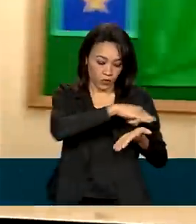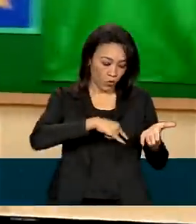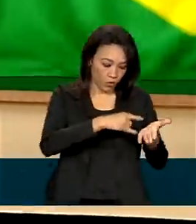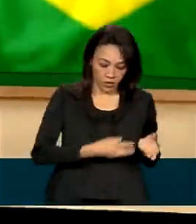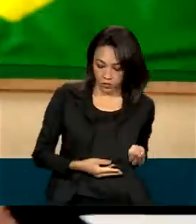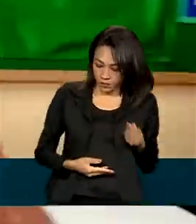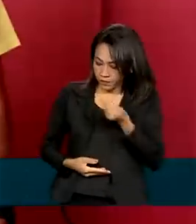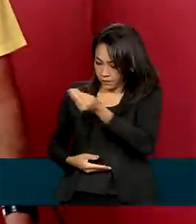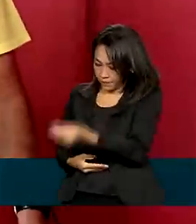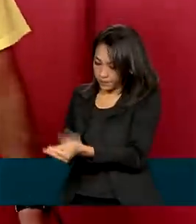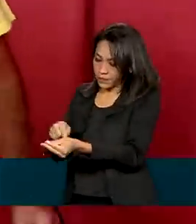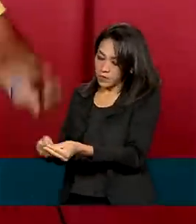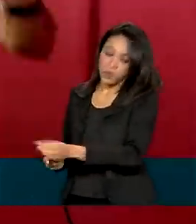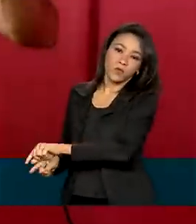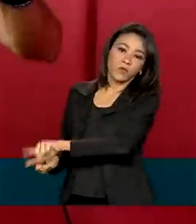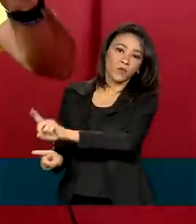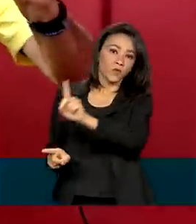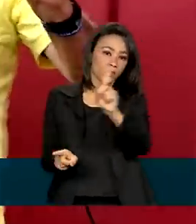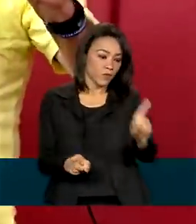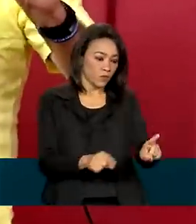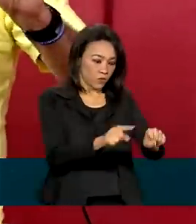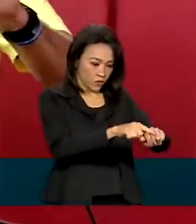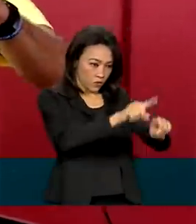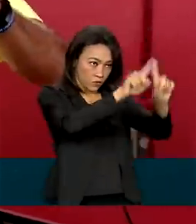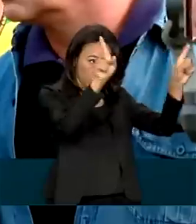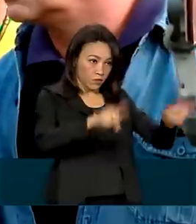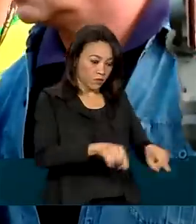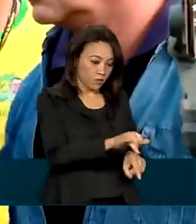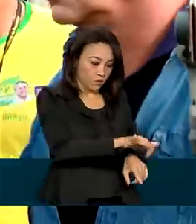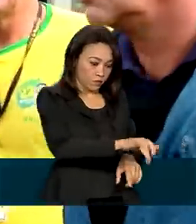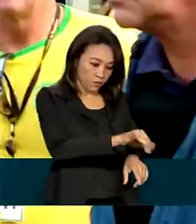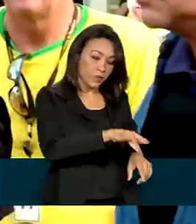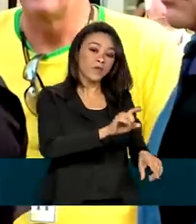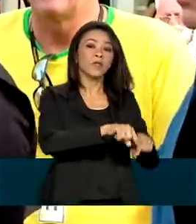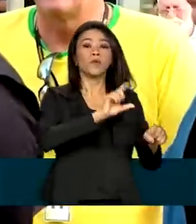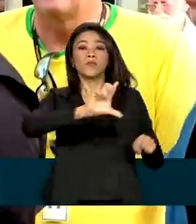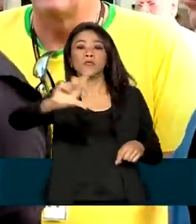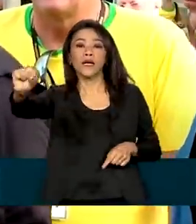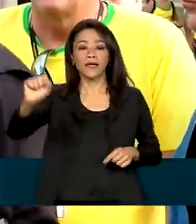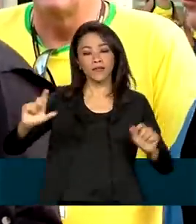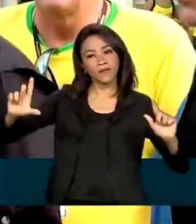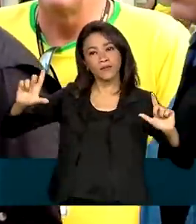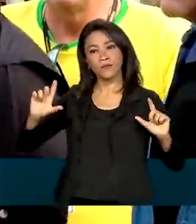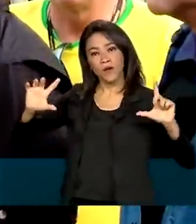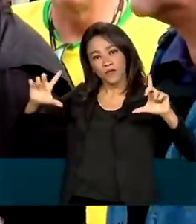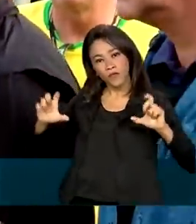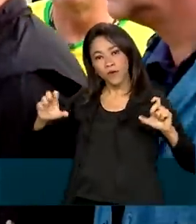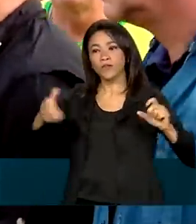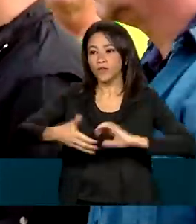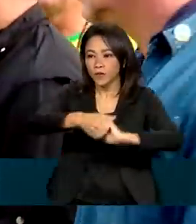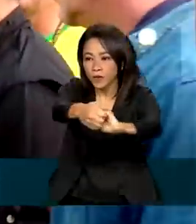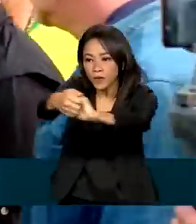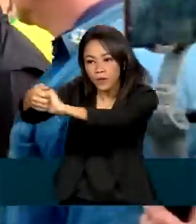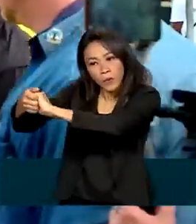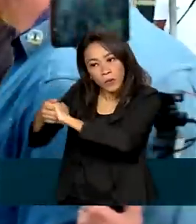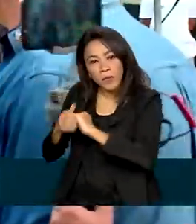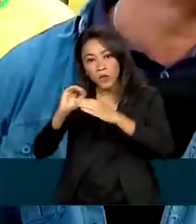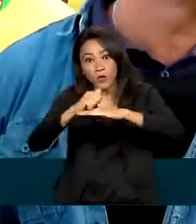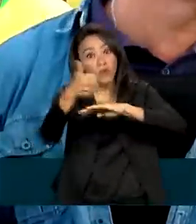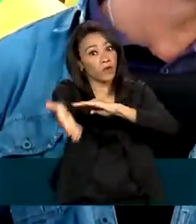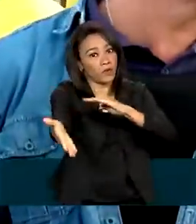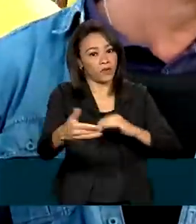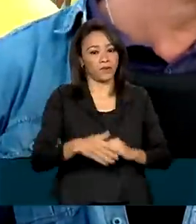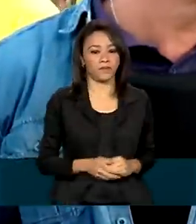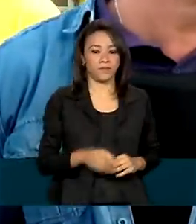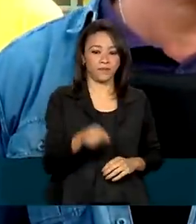e se dirigiu à urna eletrônica. Na saída, posou para fotos e cumprimentou a população do lado de fora.